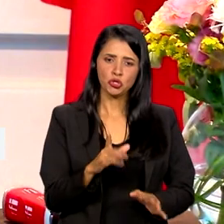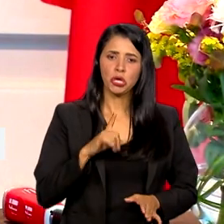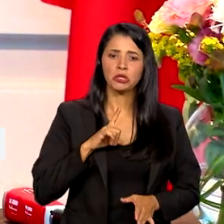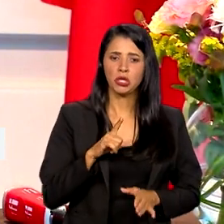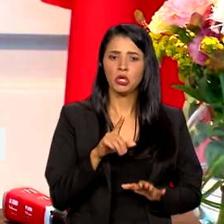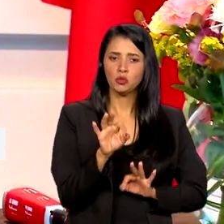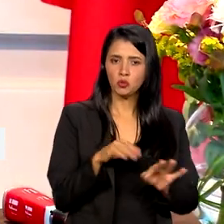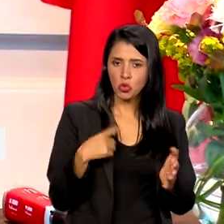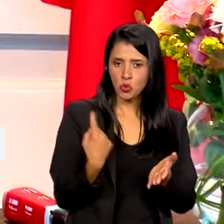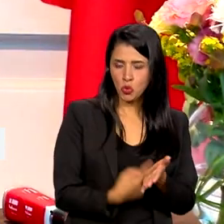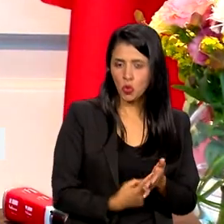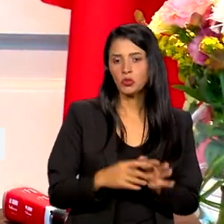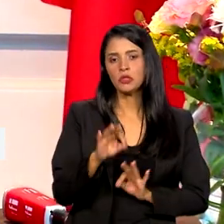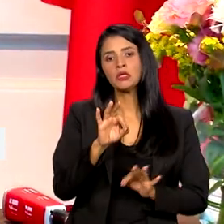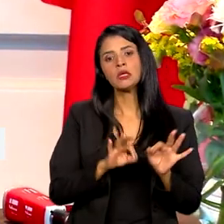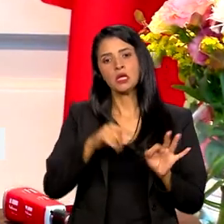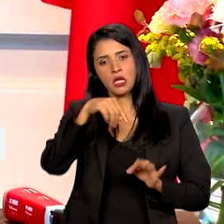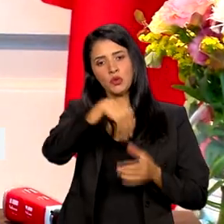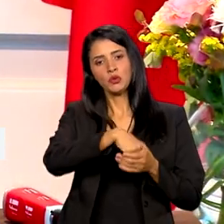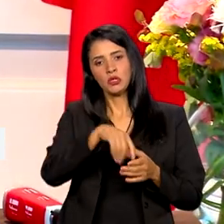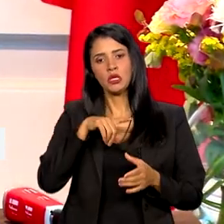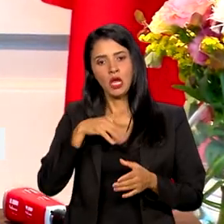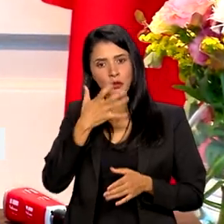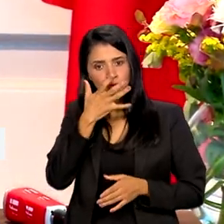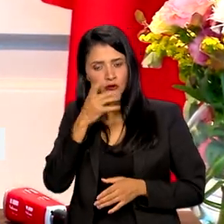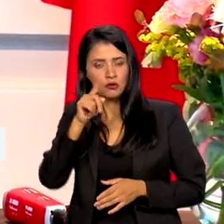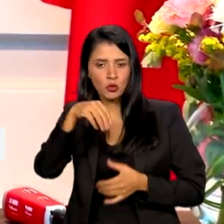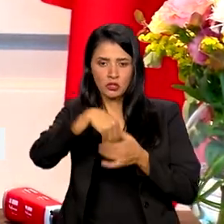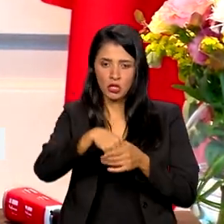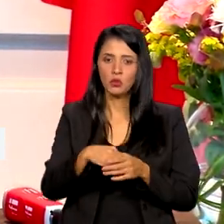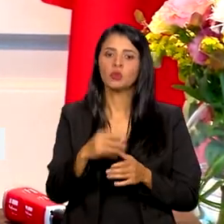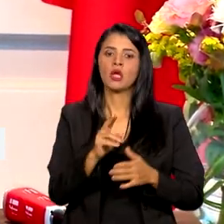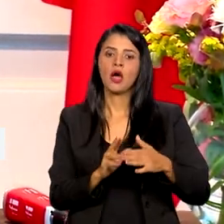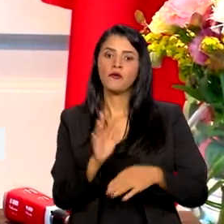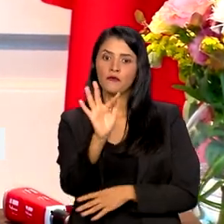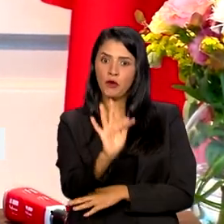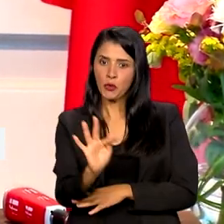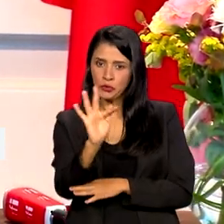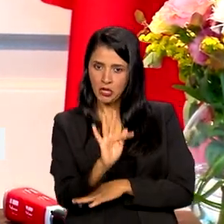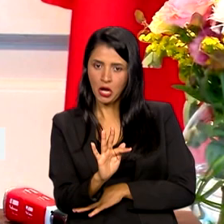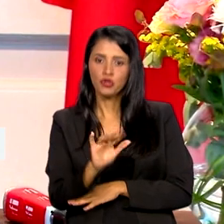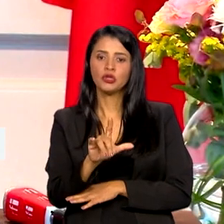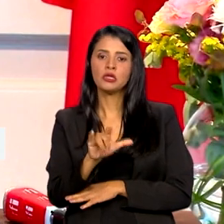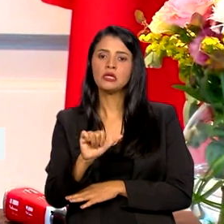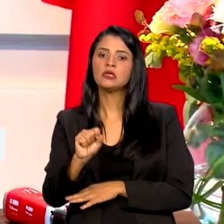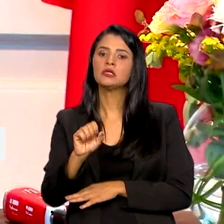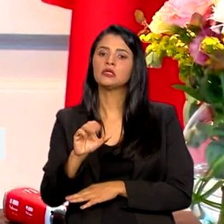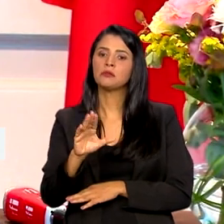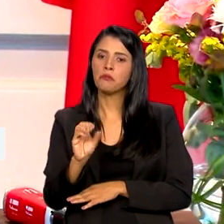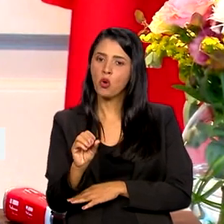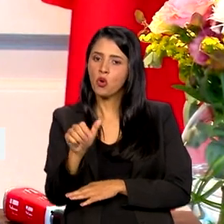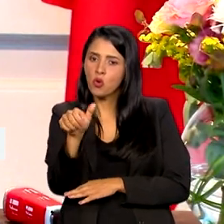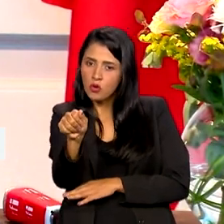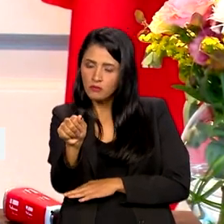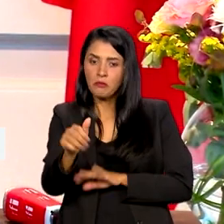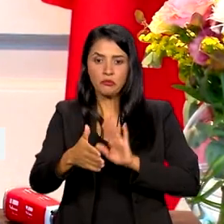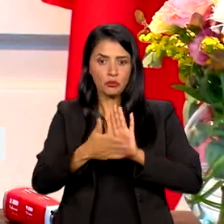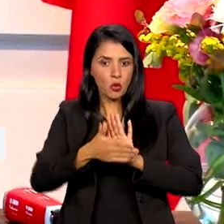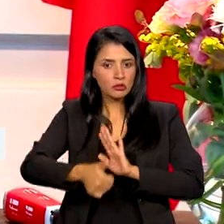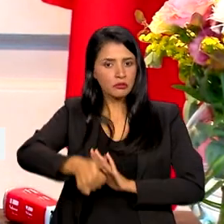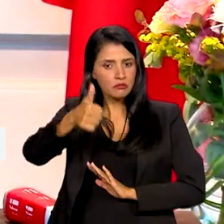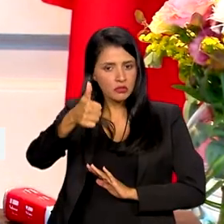plano, existe um observatório dentro da Faculdade de Lisboa. E a nossa proposta inicial era que nós pudéssemos